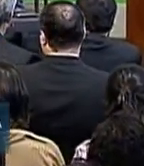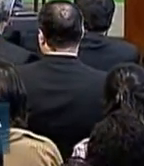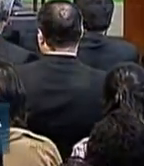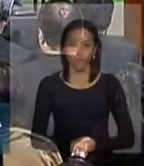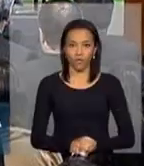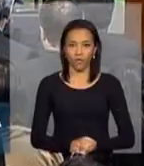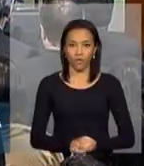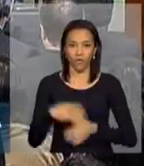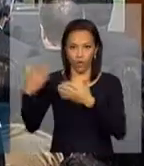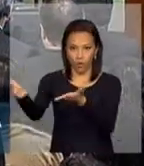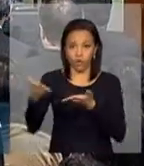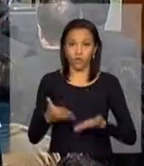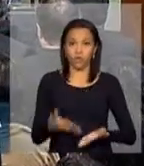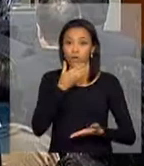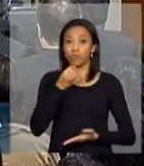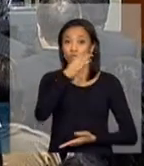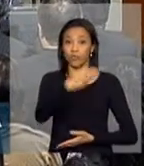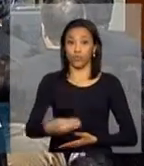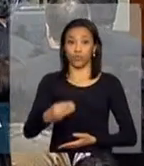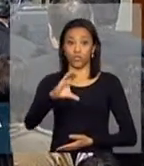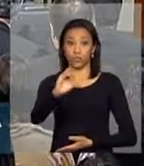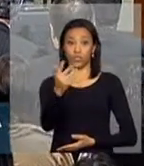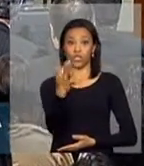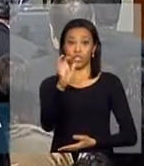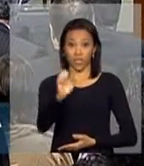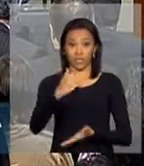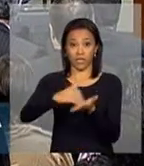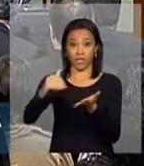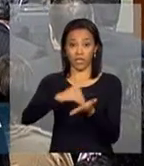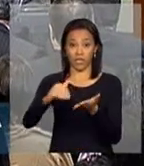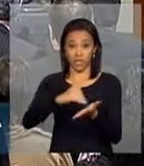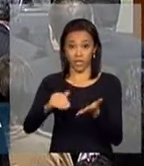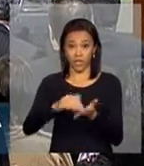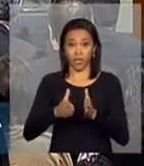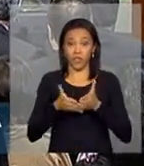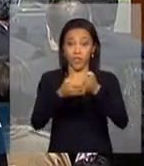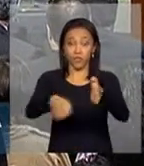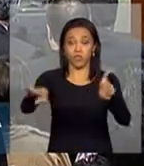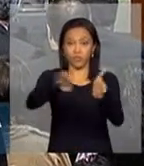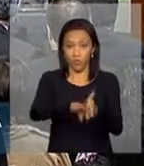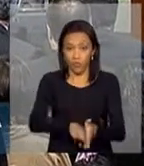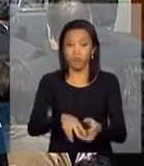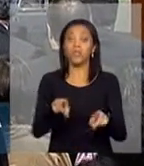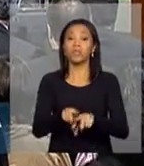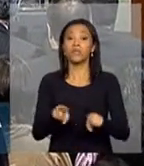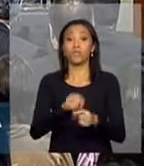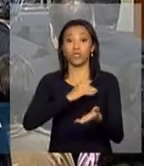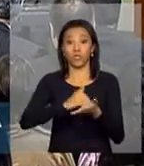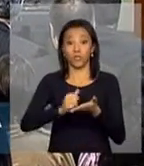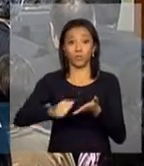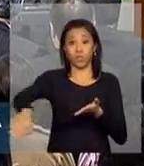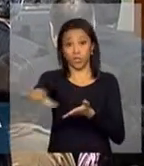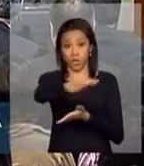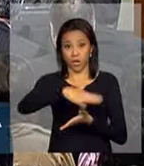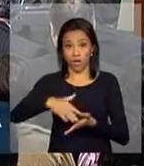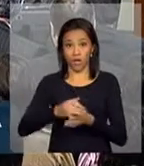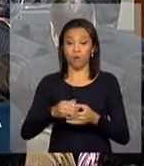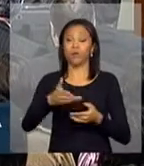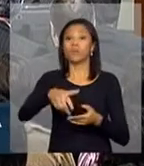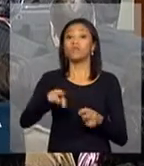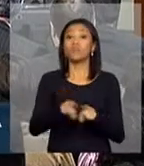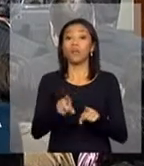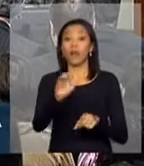Convidamos o ministro-chefe da Secretaria de Portos, Leônidas Cristino, e o diretor-geral da Agência Nacional de Transportes Aquaviários,